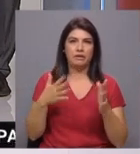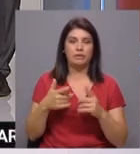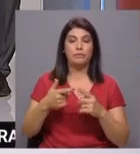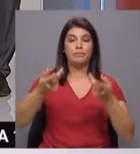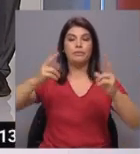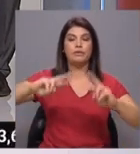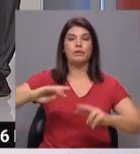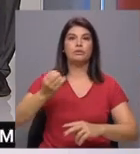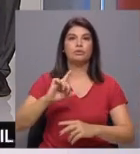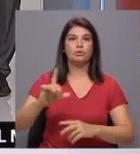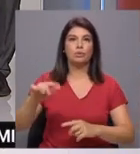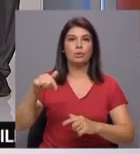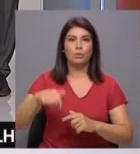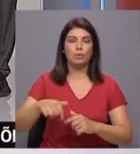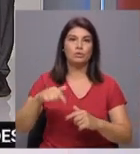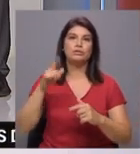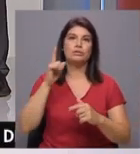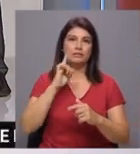um dia de céu limpo,